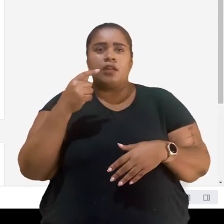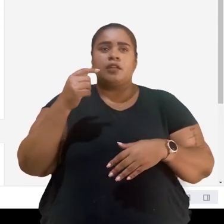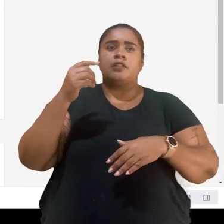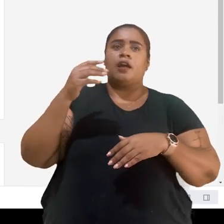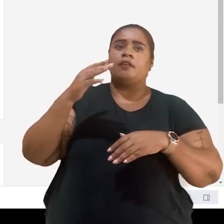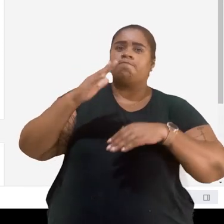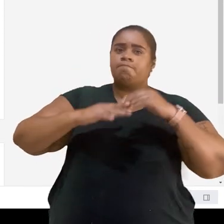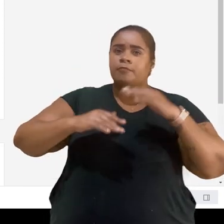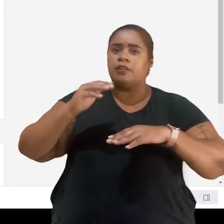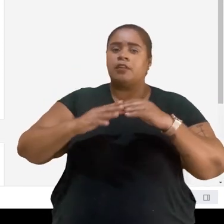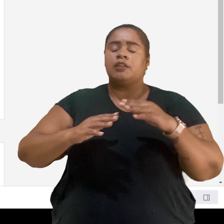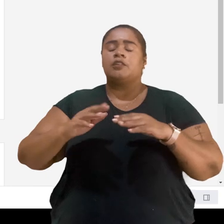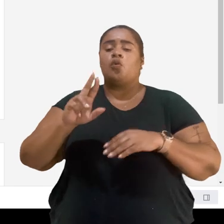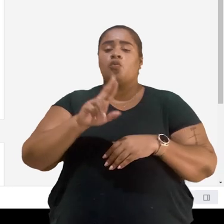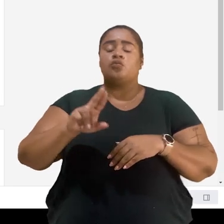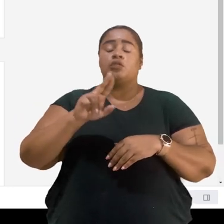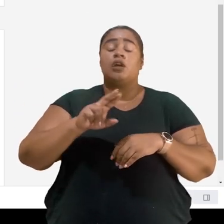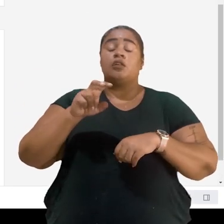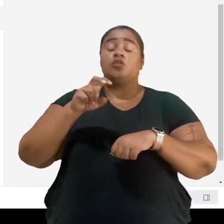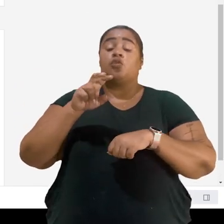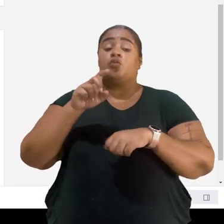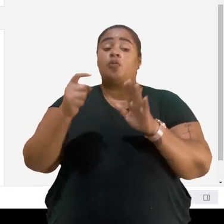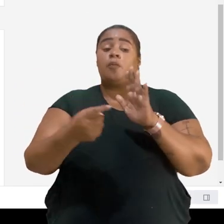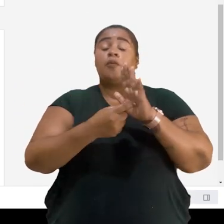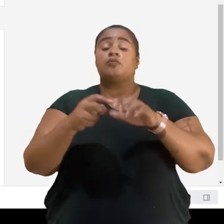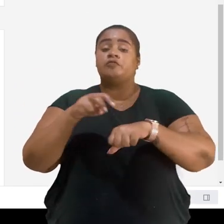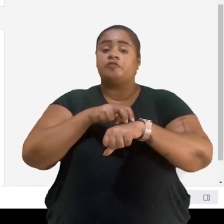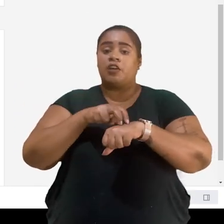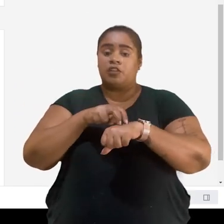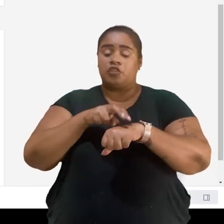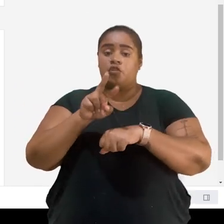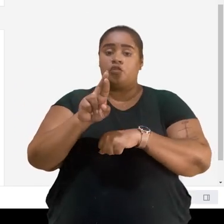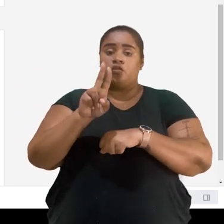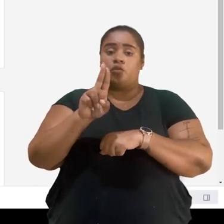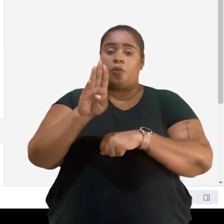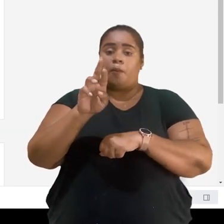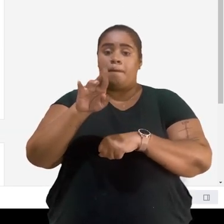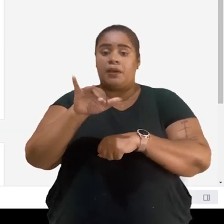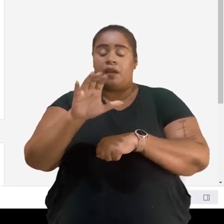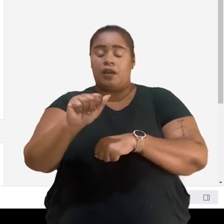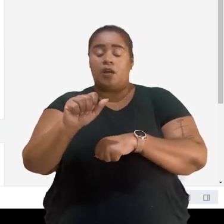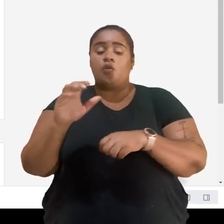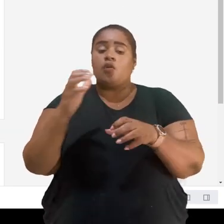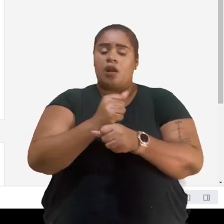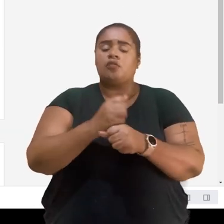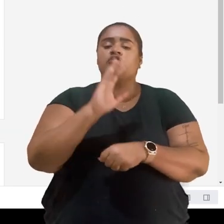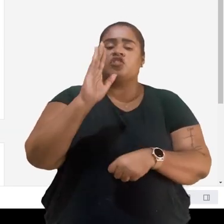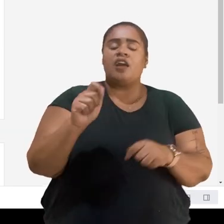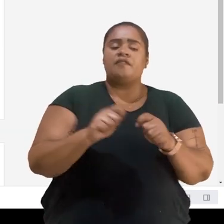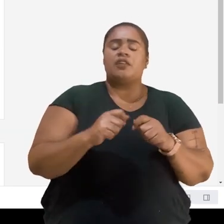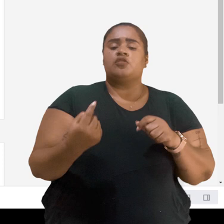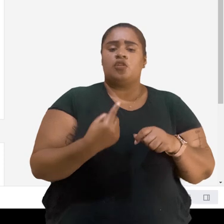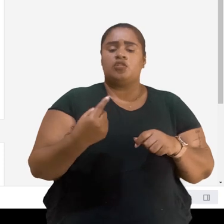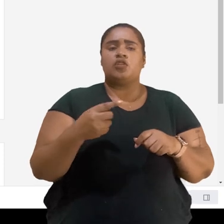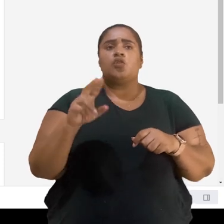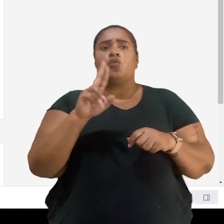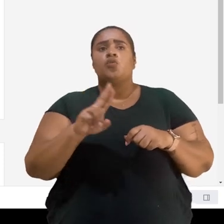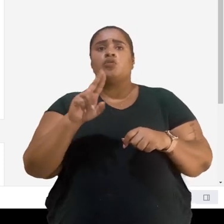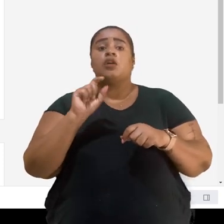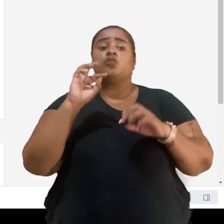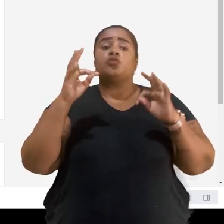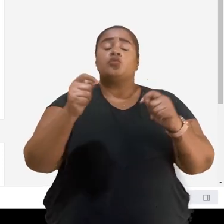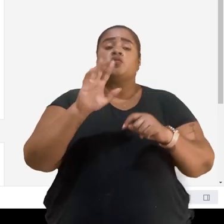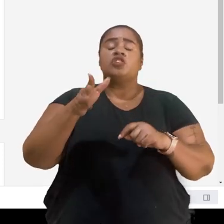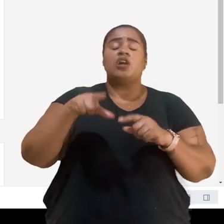da avaliação por rubrica, o cálculo é feito automático da nota de acordo com os critérios que você